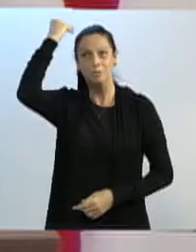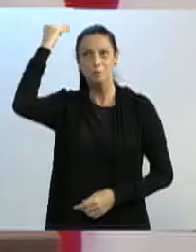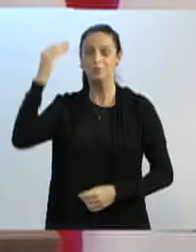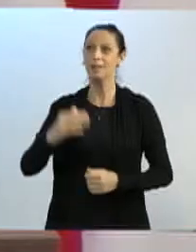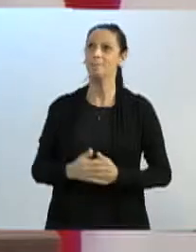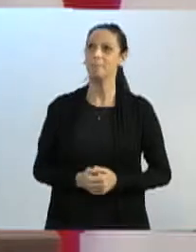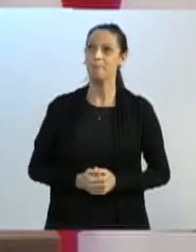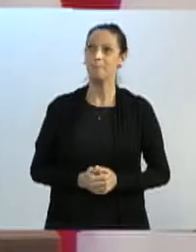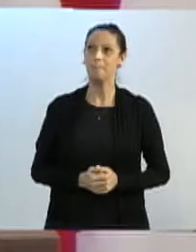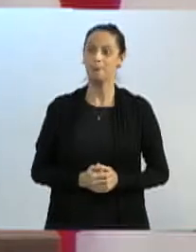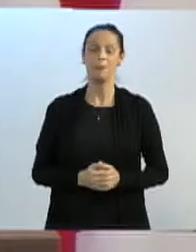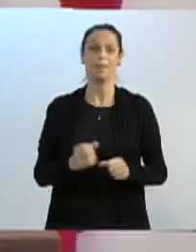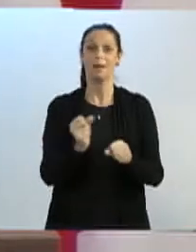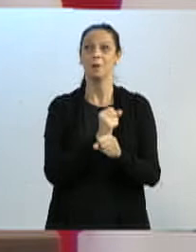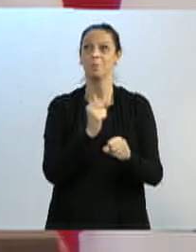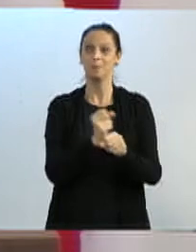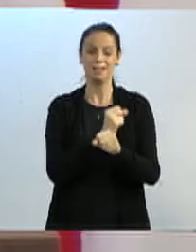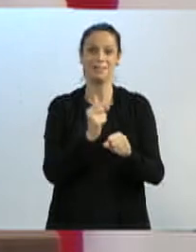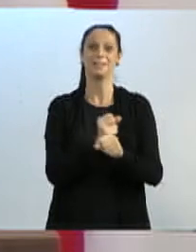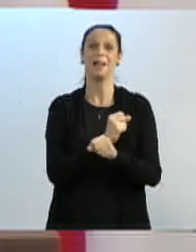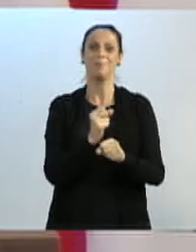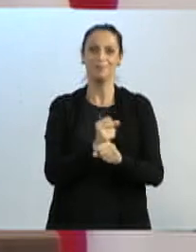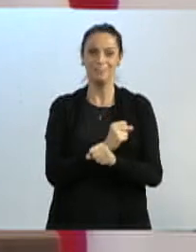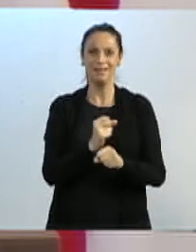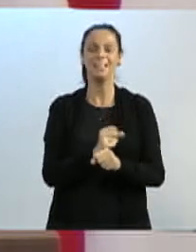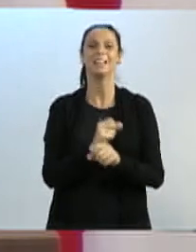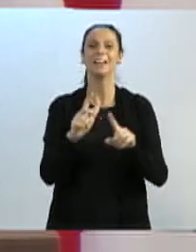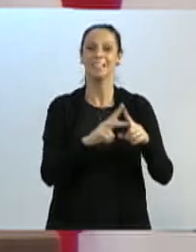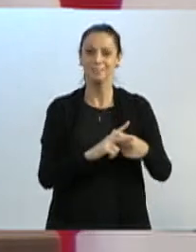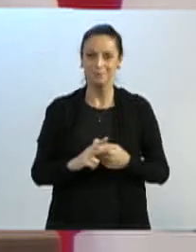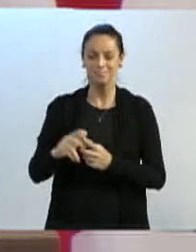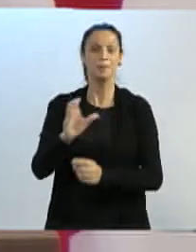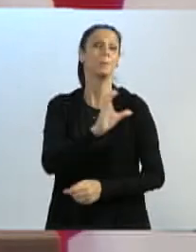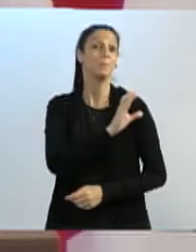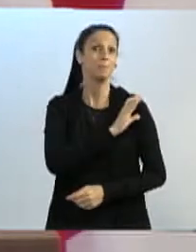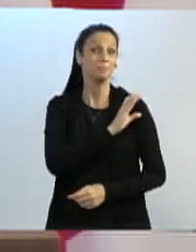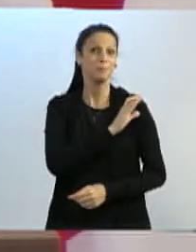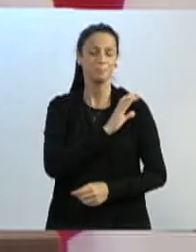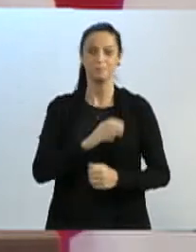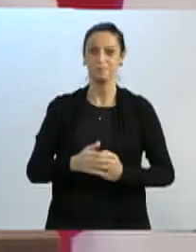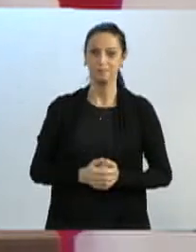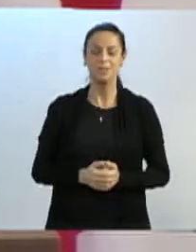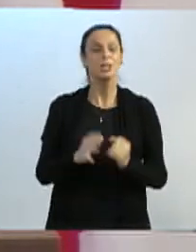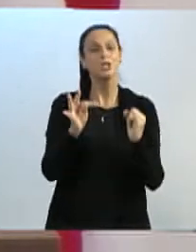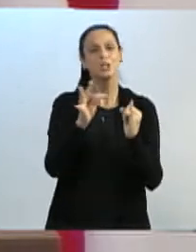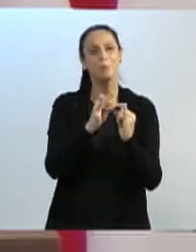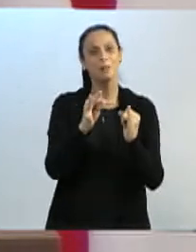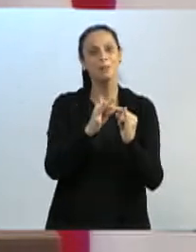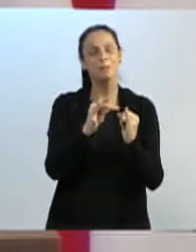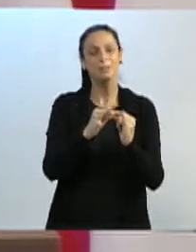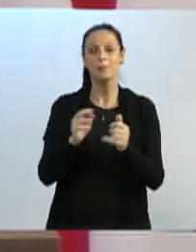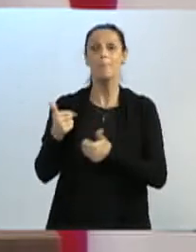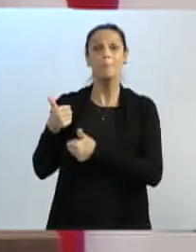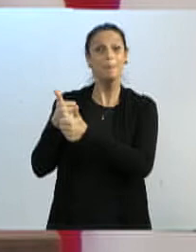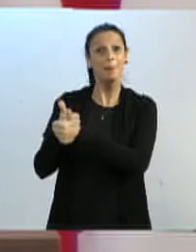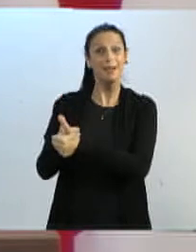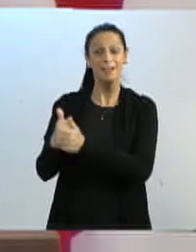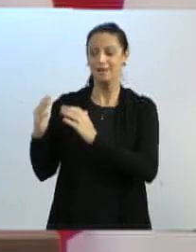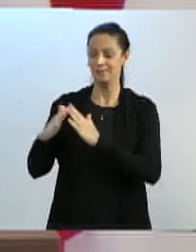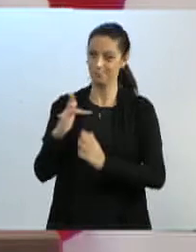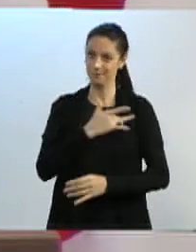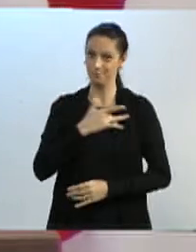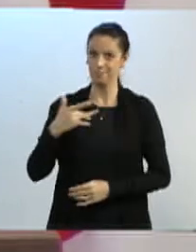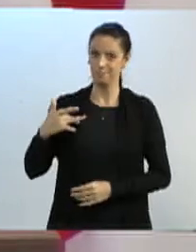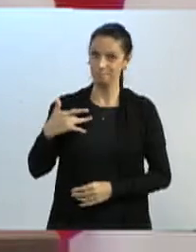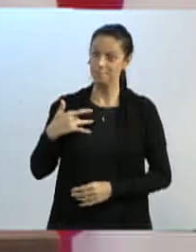importante unidade de educação infantil, lá na Itopavazinha, ao lado do ESF Armando Debreck,